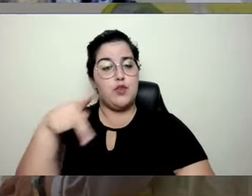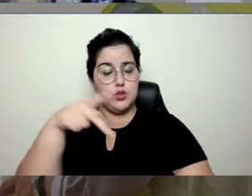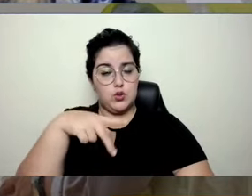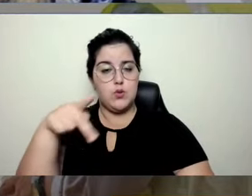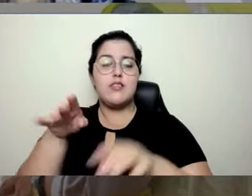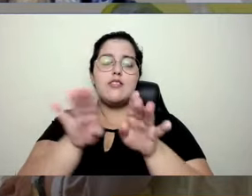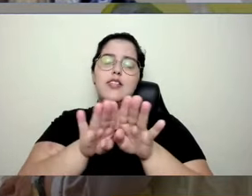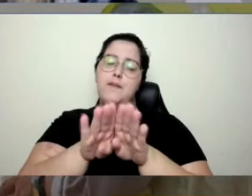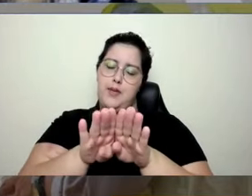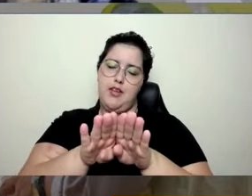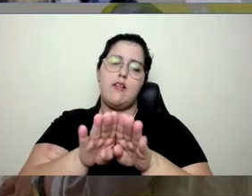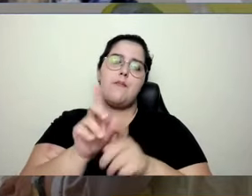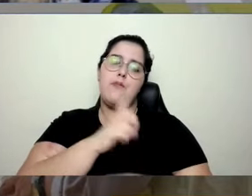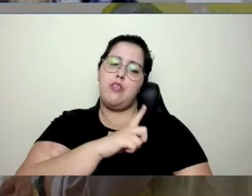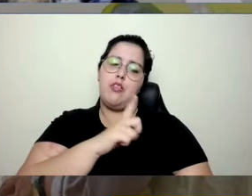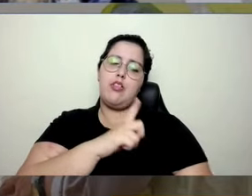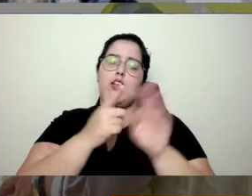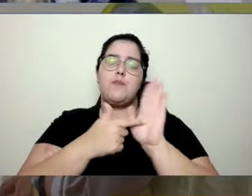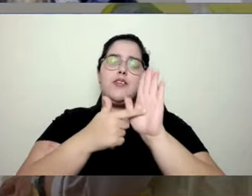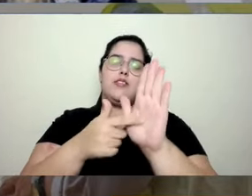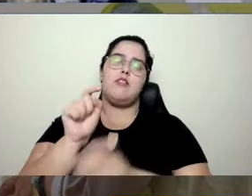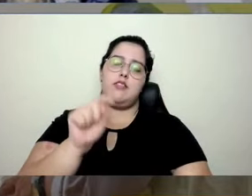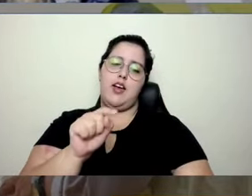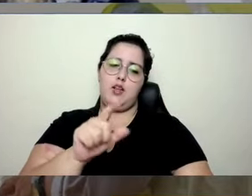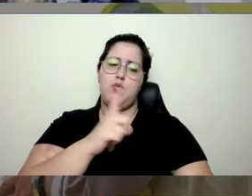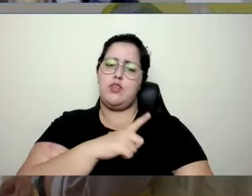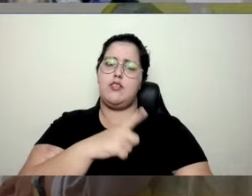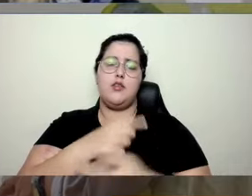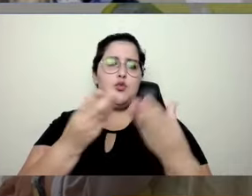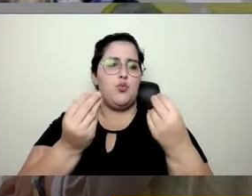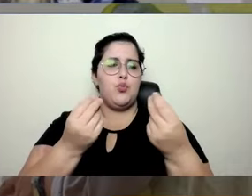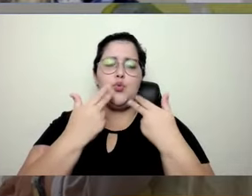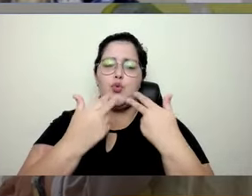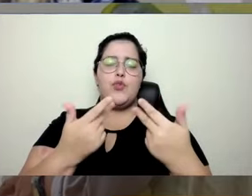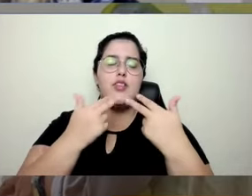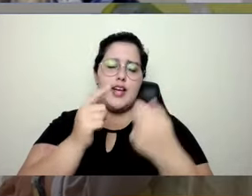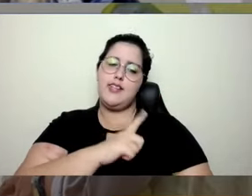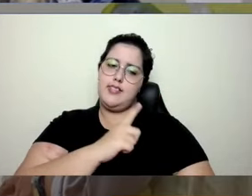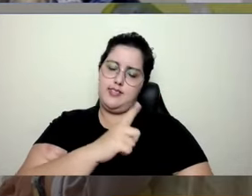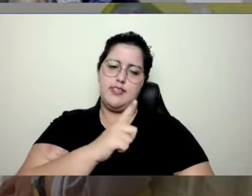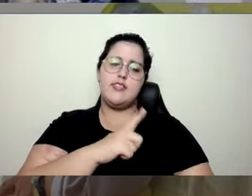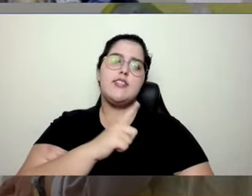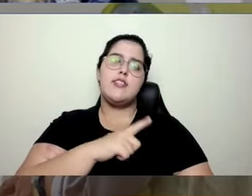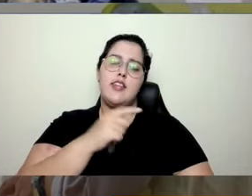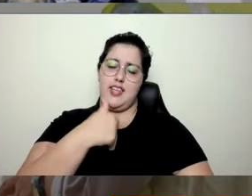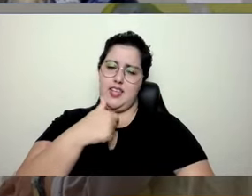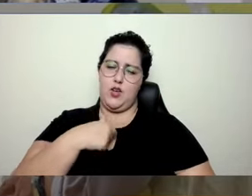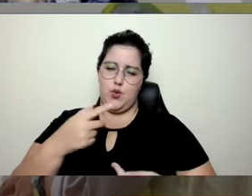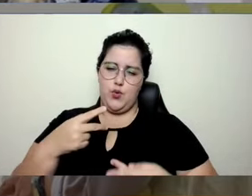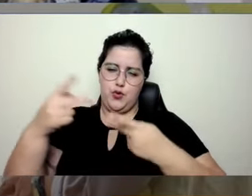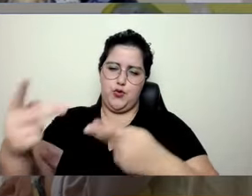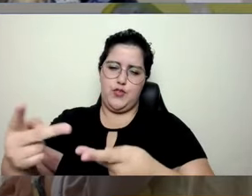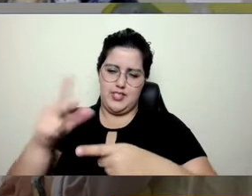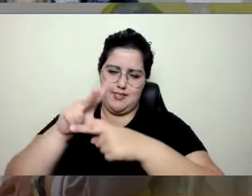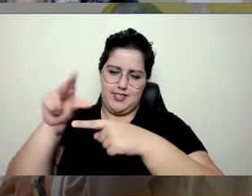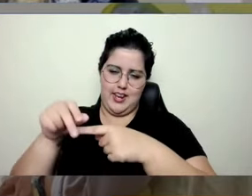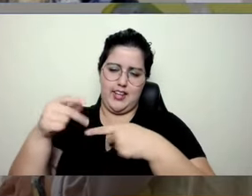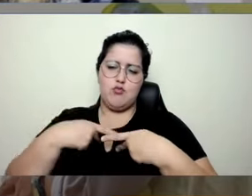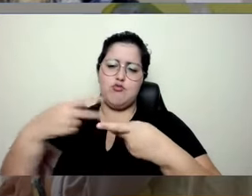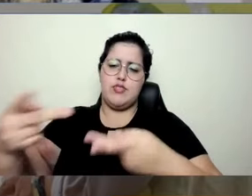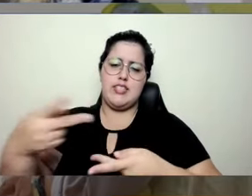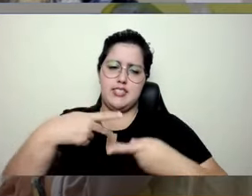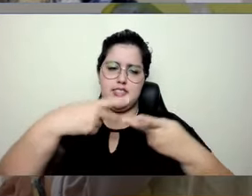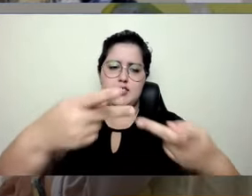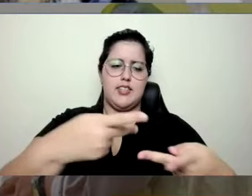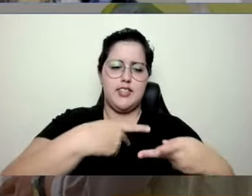docentes do SENAC têm apresentado assim muitas novidades em sala de aula, eu tenho visitado algumas unidades, eu tenho visto coisas muito bacanas, o pessoal está fazendo